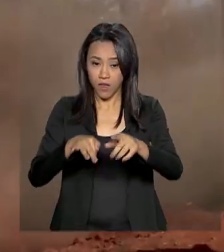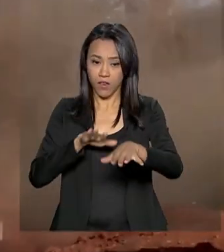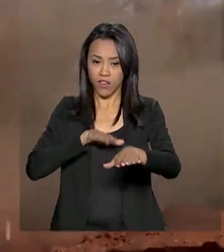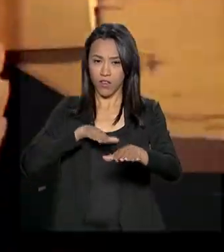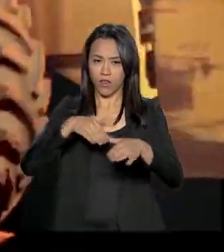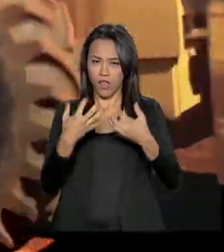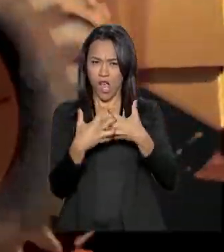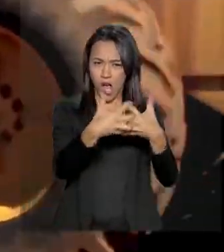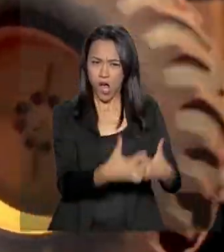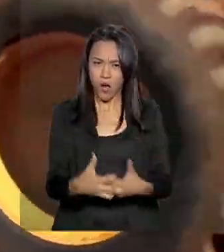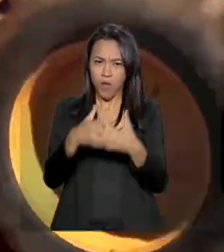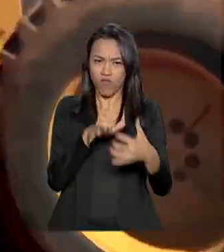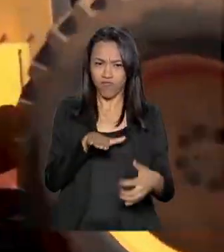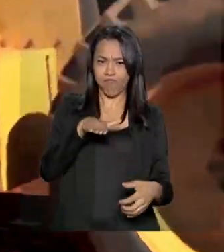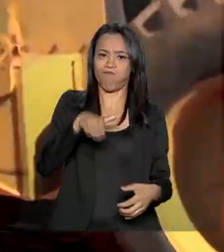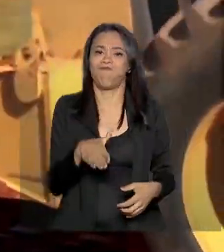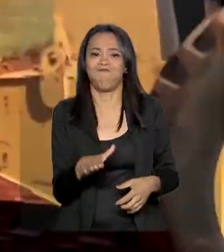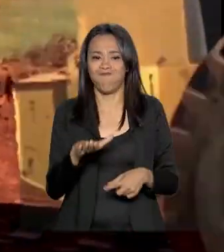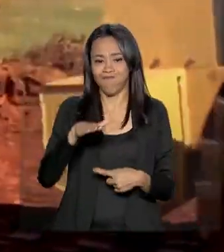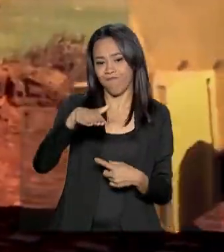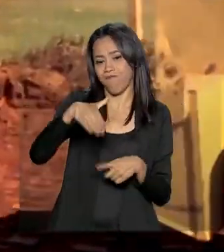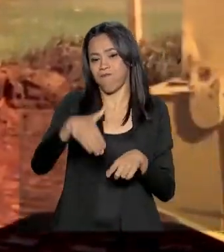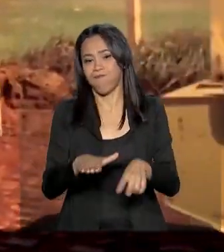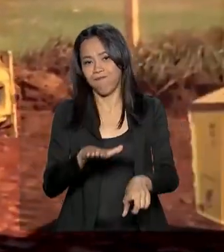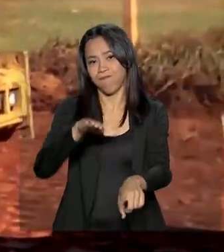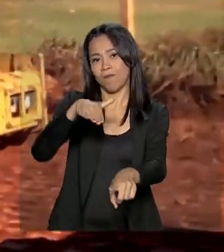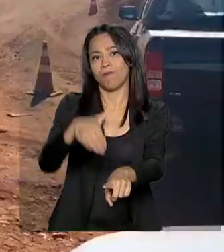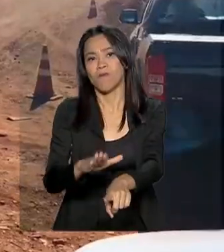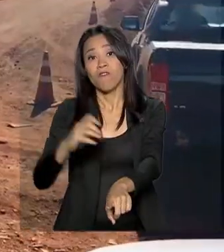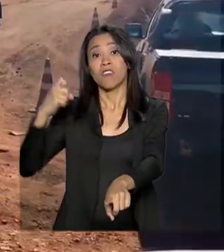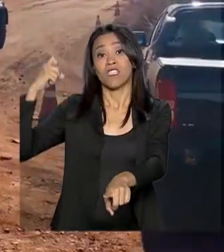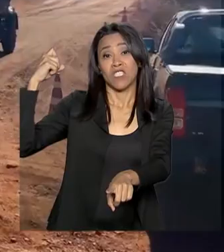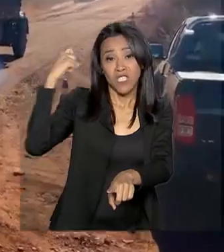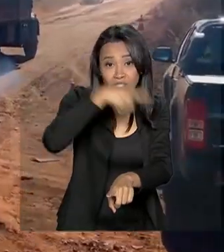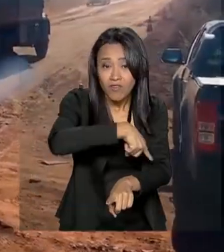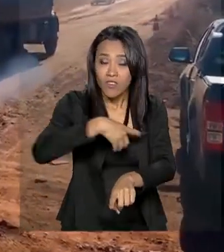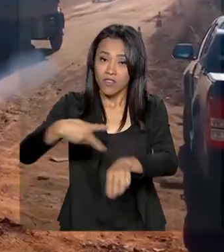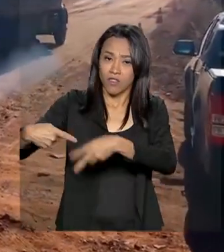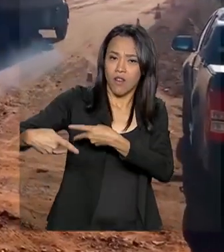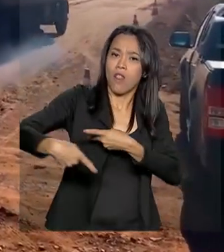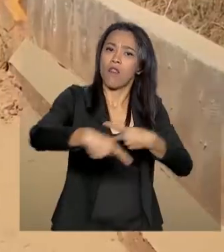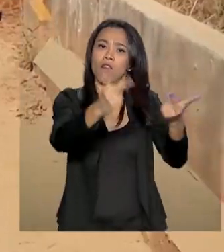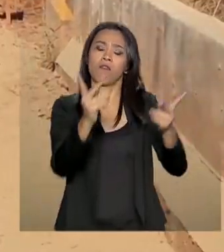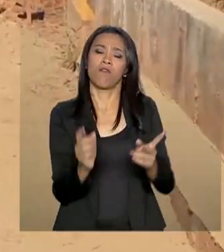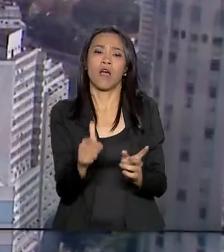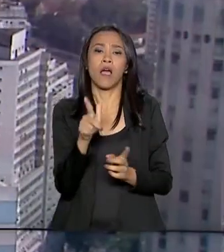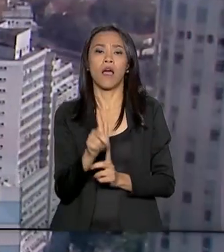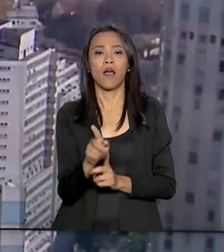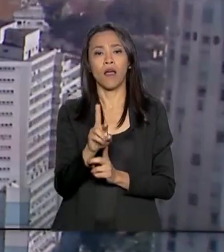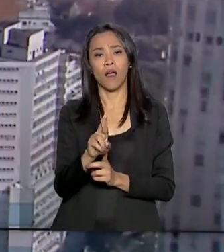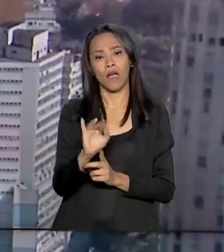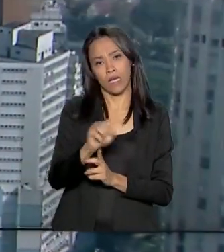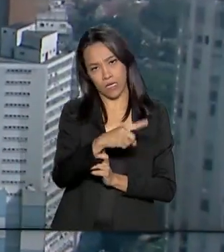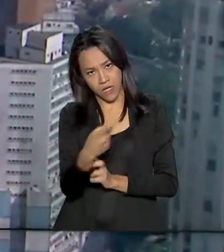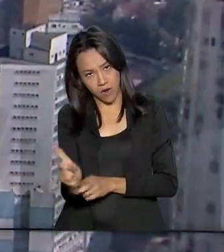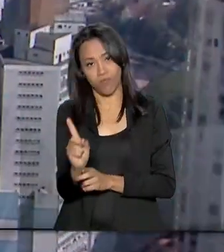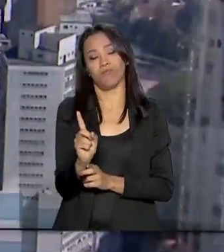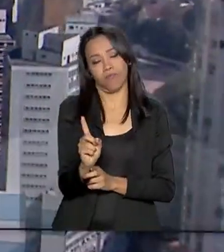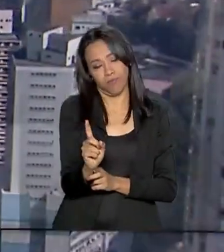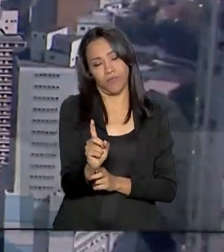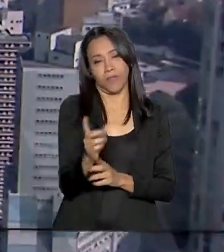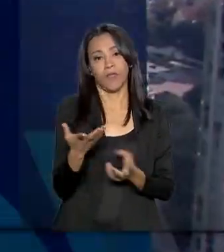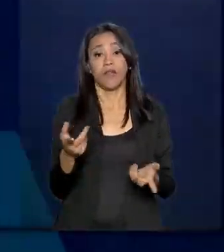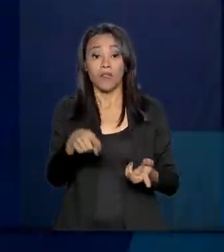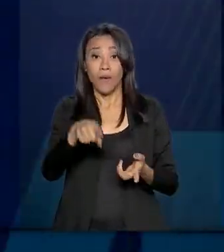que afetam a estrada justamente no período de escoamento da safra de grãos do Mato Grosso. A rodovia é o segundo